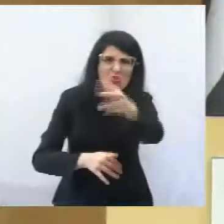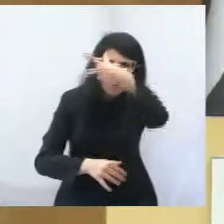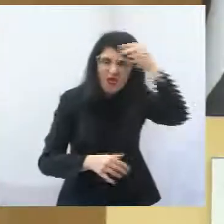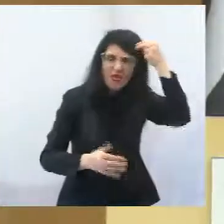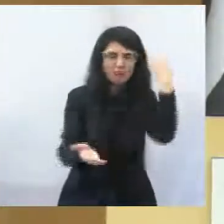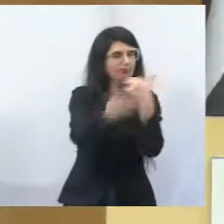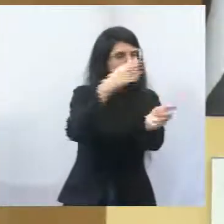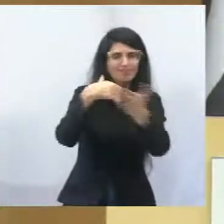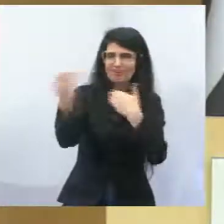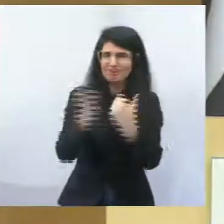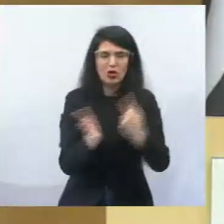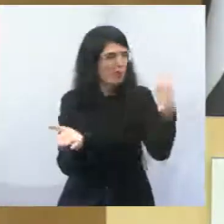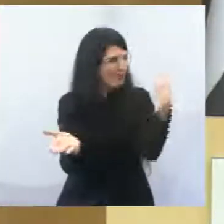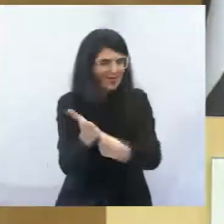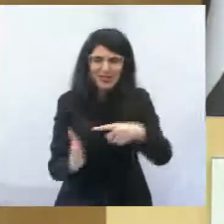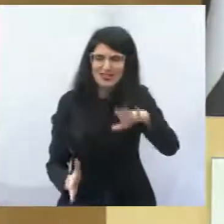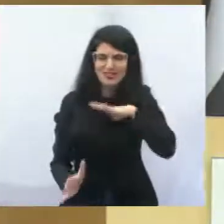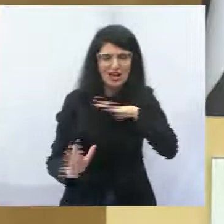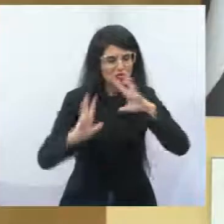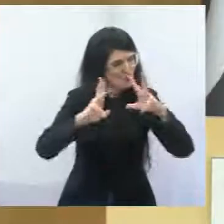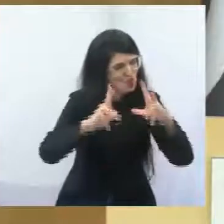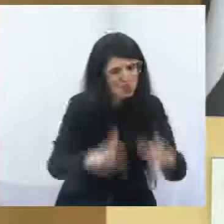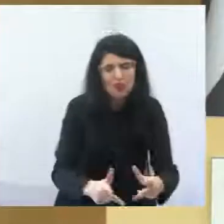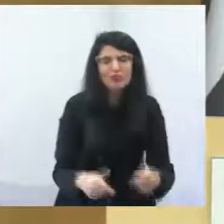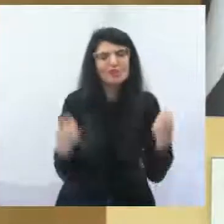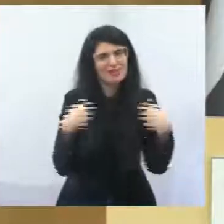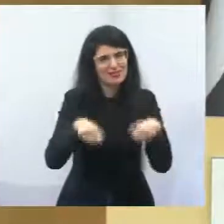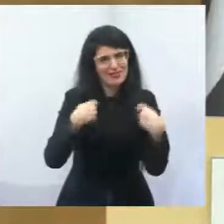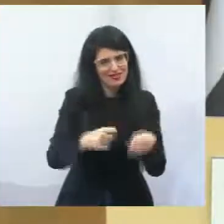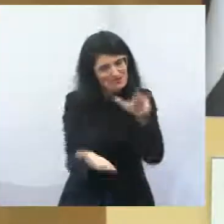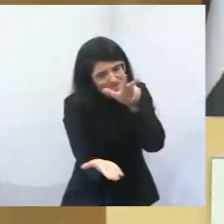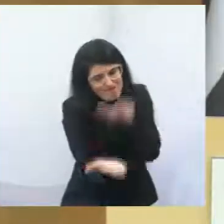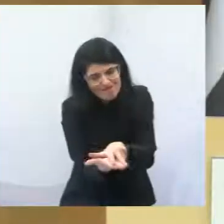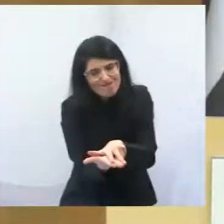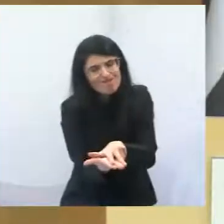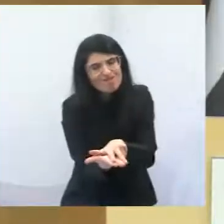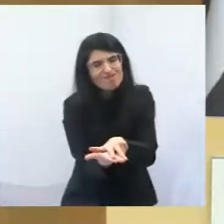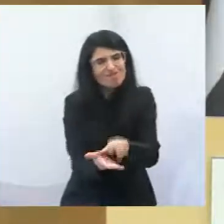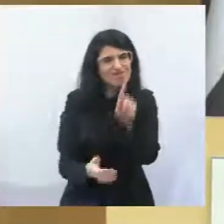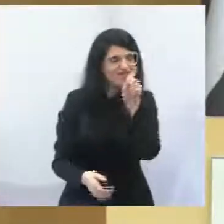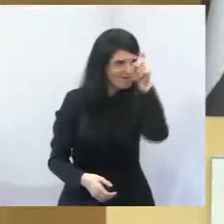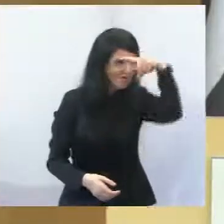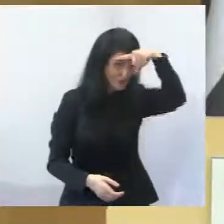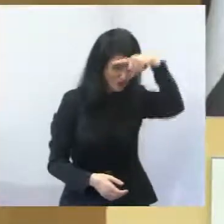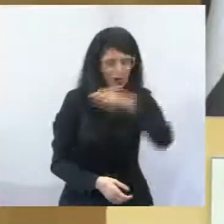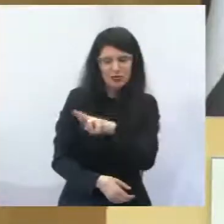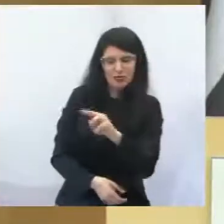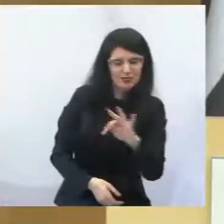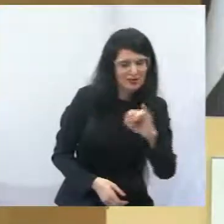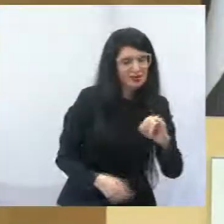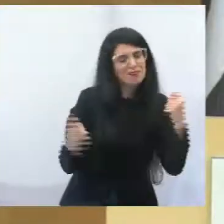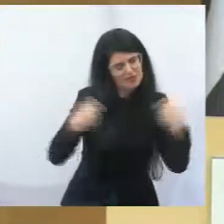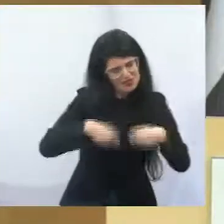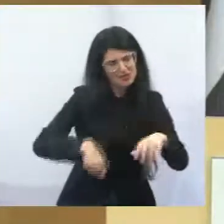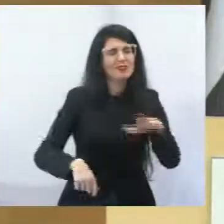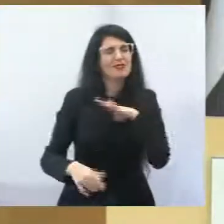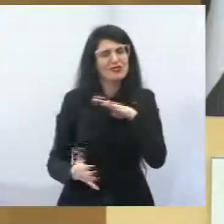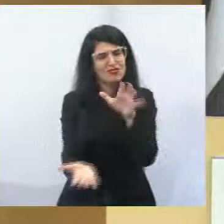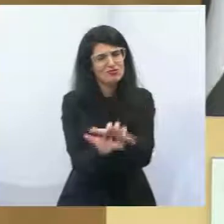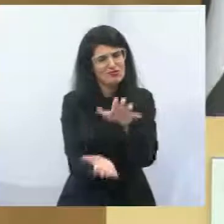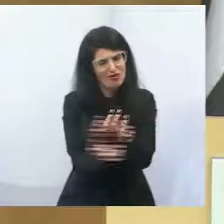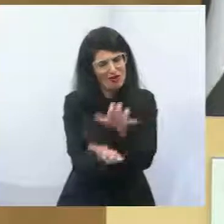Aumentar os leitos de UTI é uma necessidade para a cidade de Jacareí. E aí eu quero